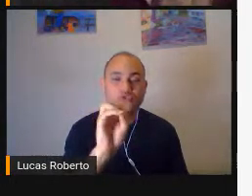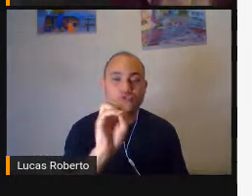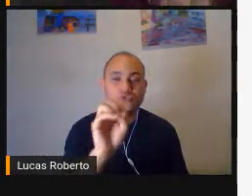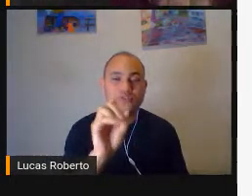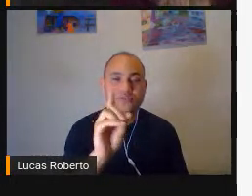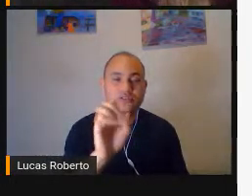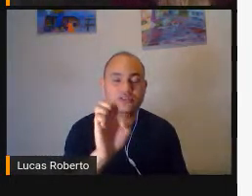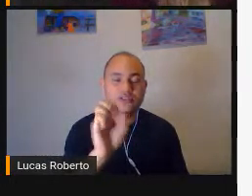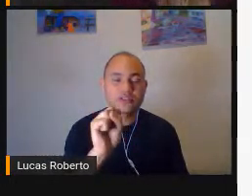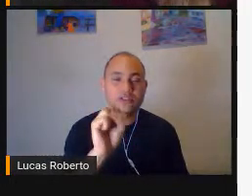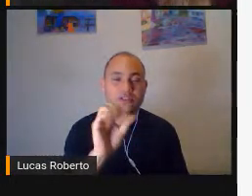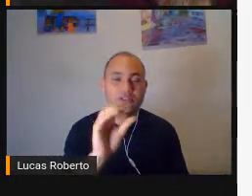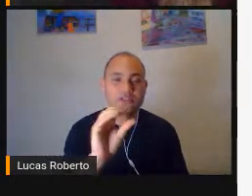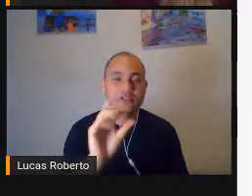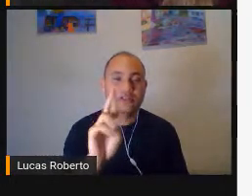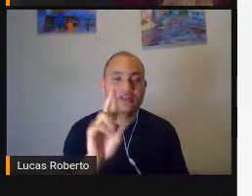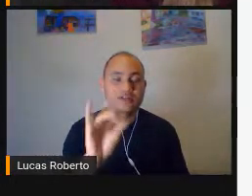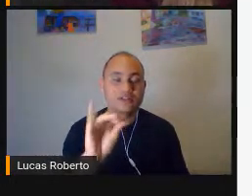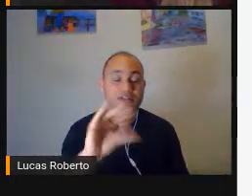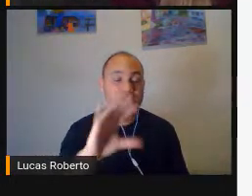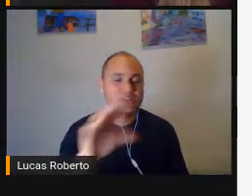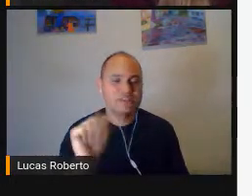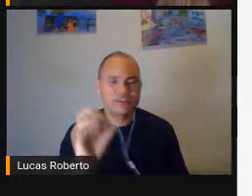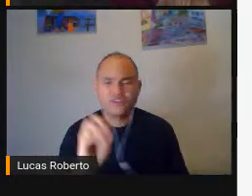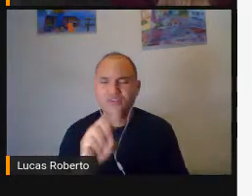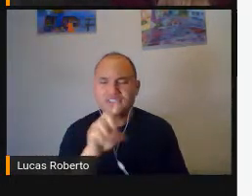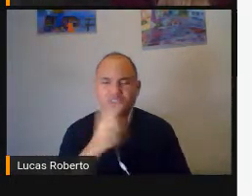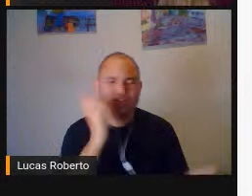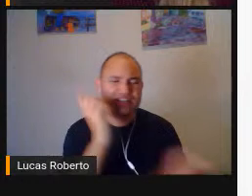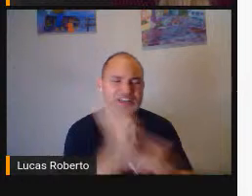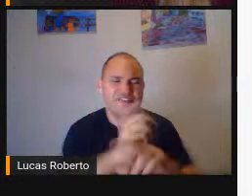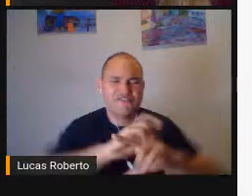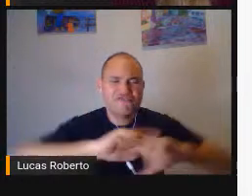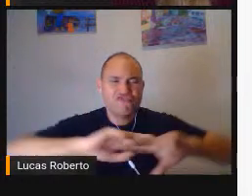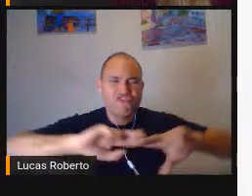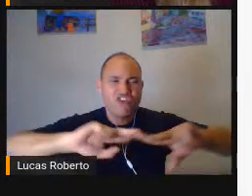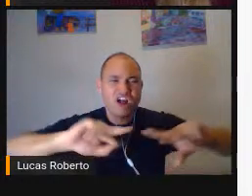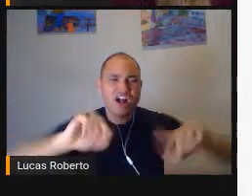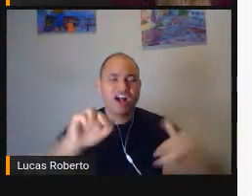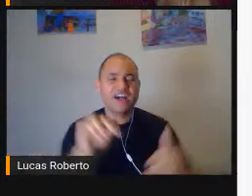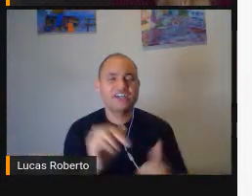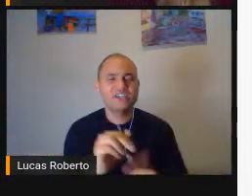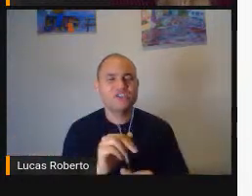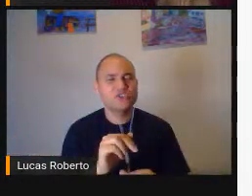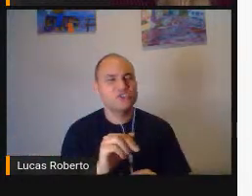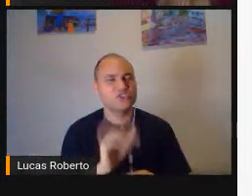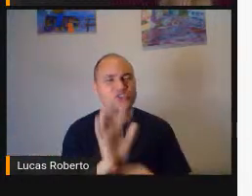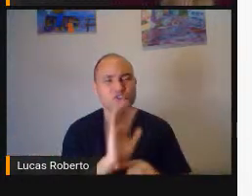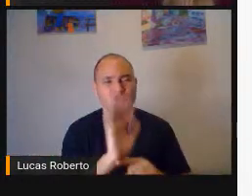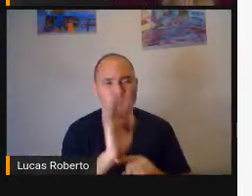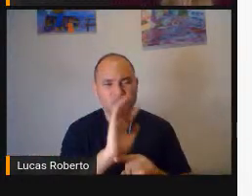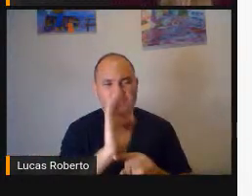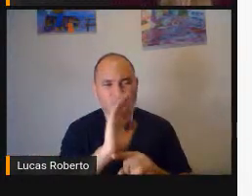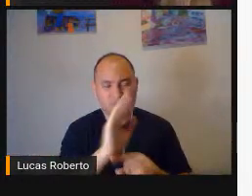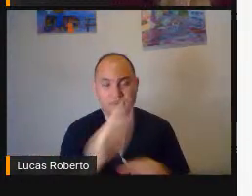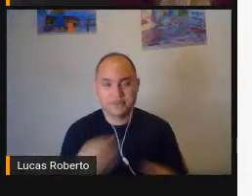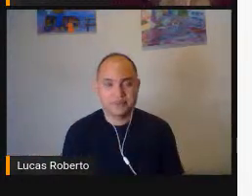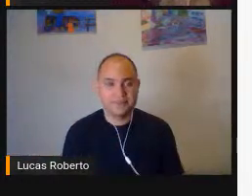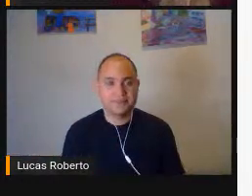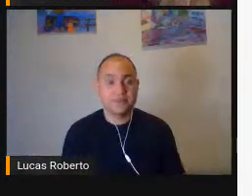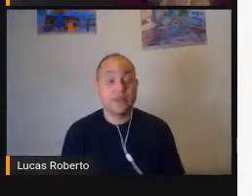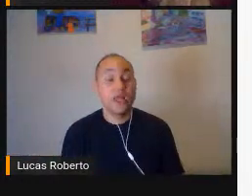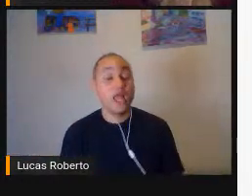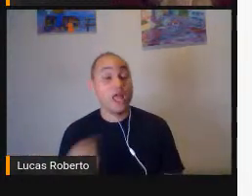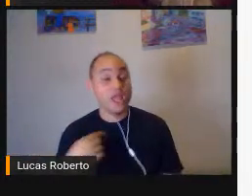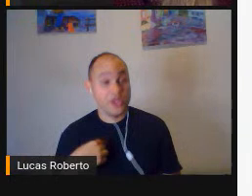infinita De possibilidades gratuitas Para serem utilizadas Em sala de aula Tá? Bom, eu espero